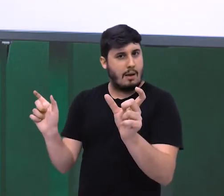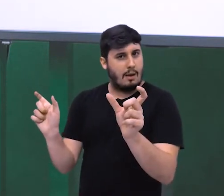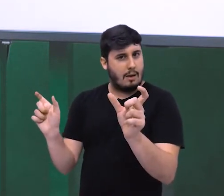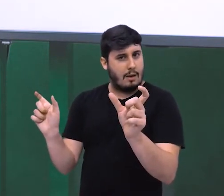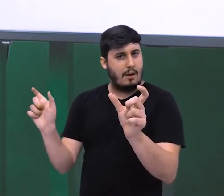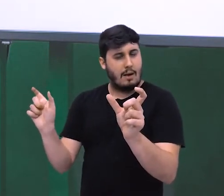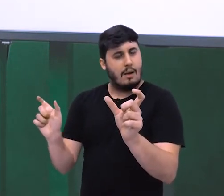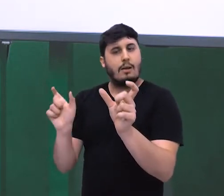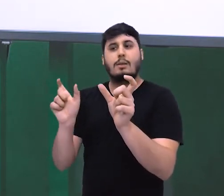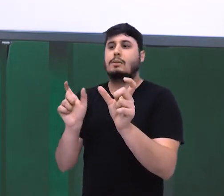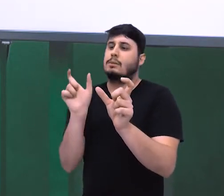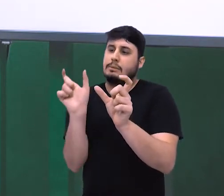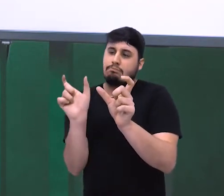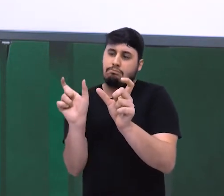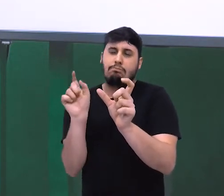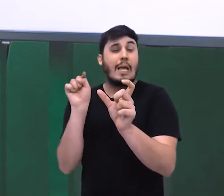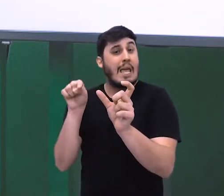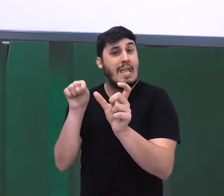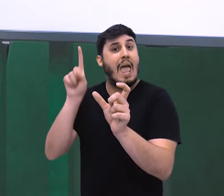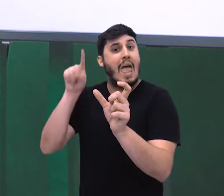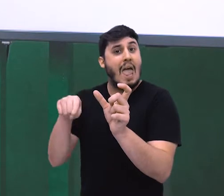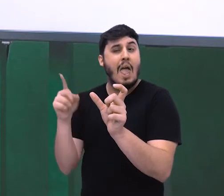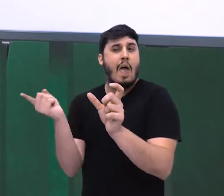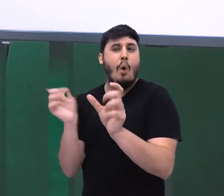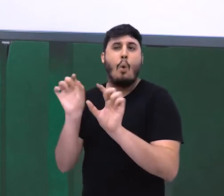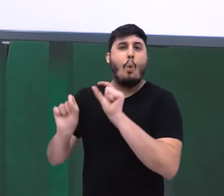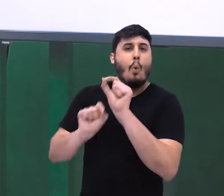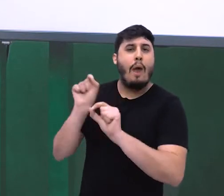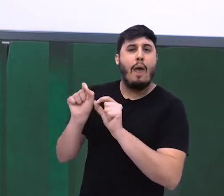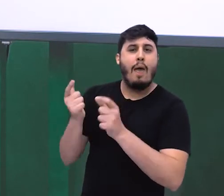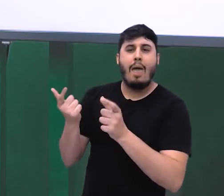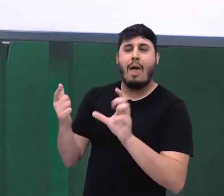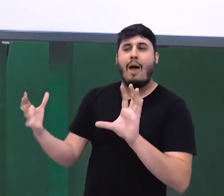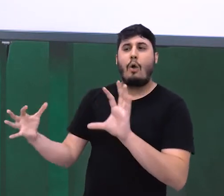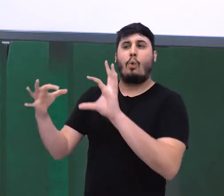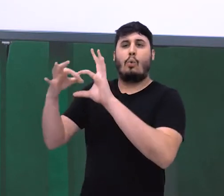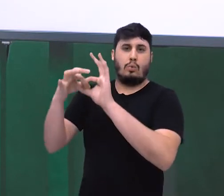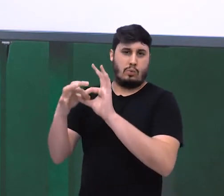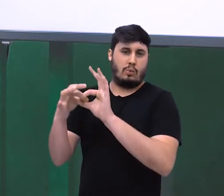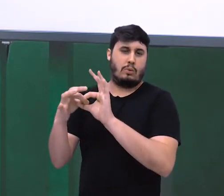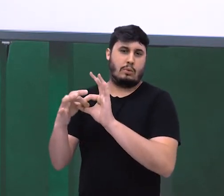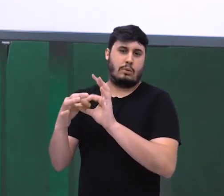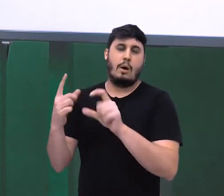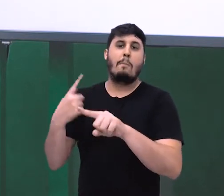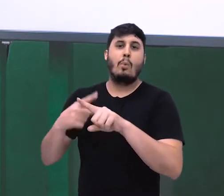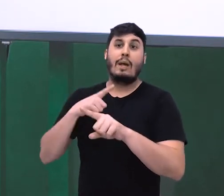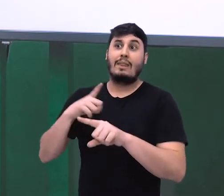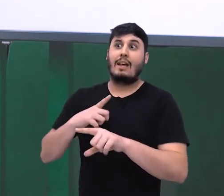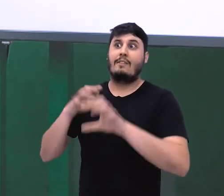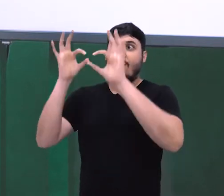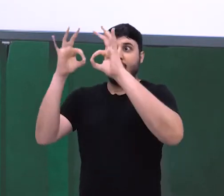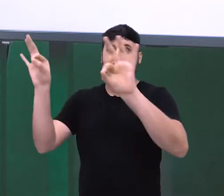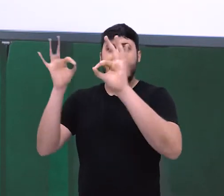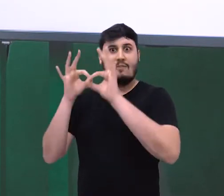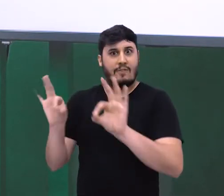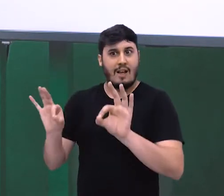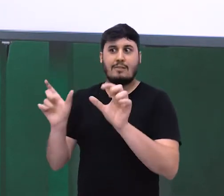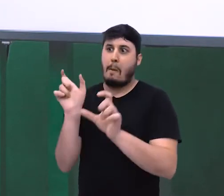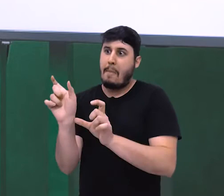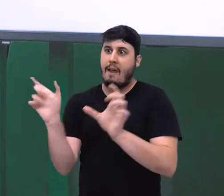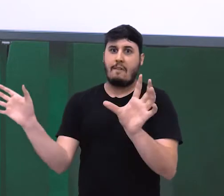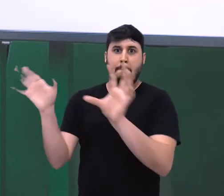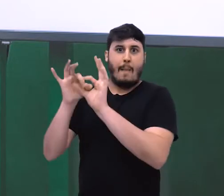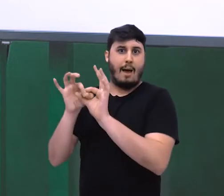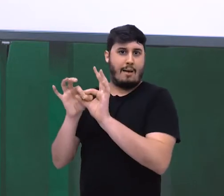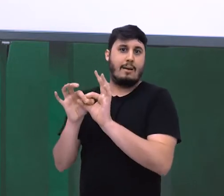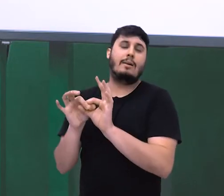coordenativa, porque ela liga duas orações coordenadas. Mas essas conjunções também